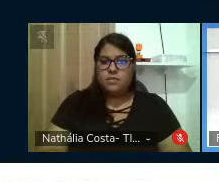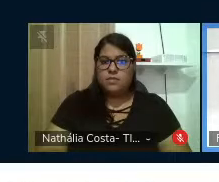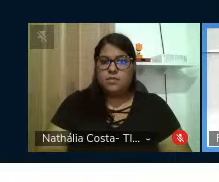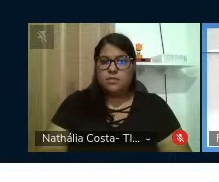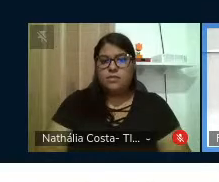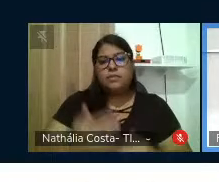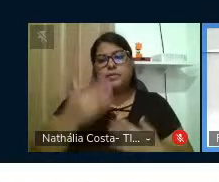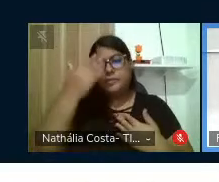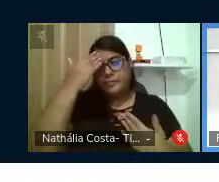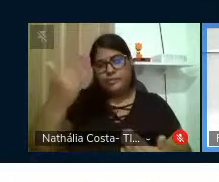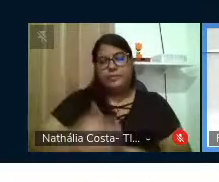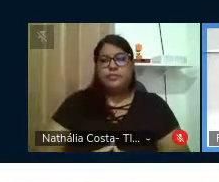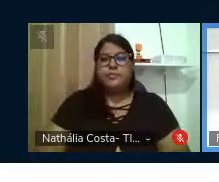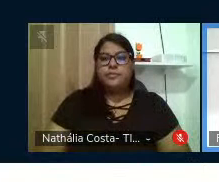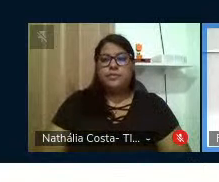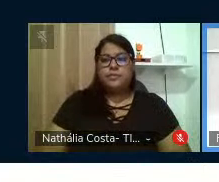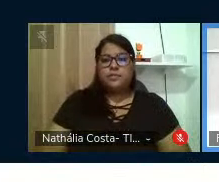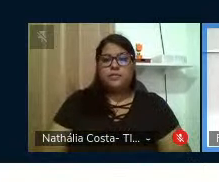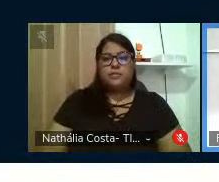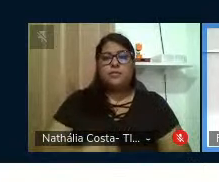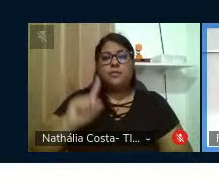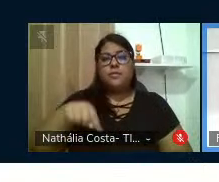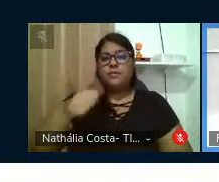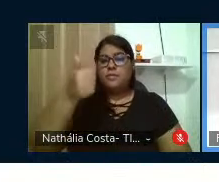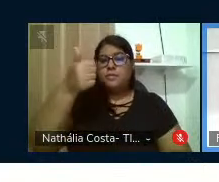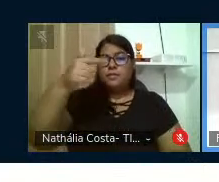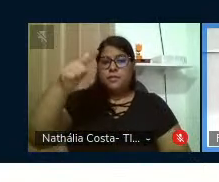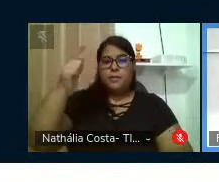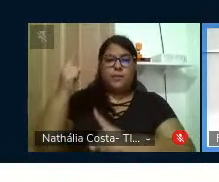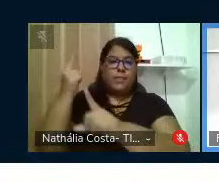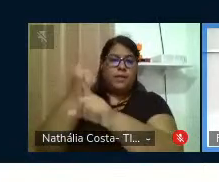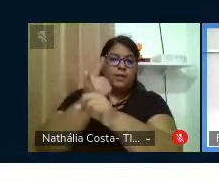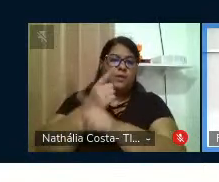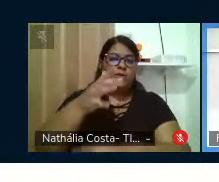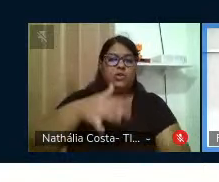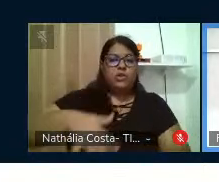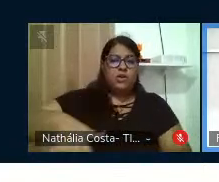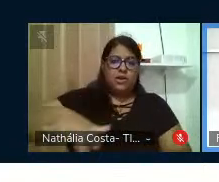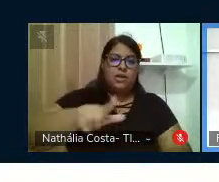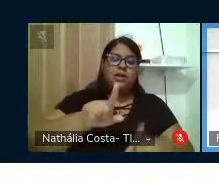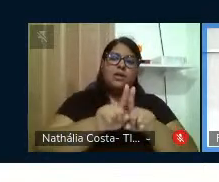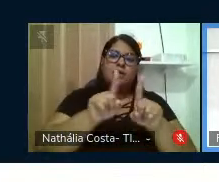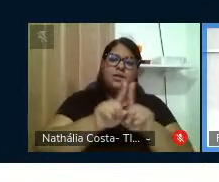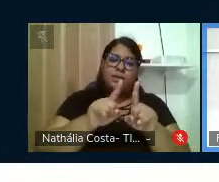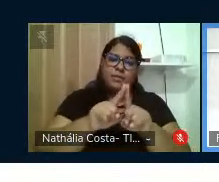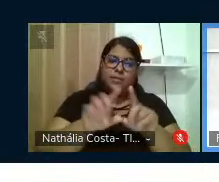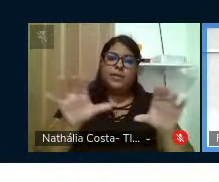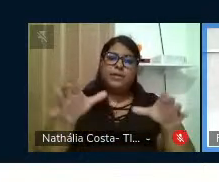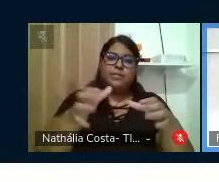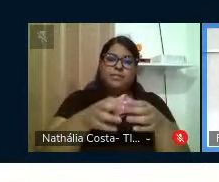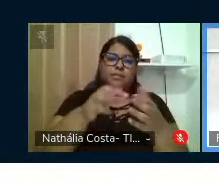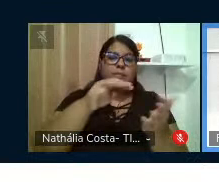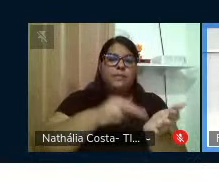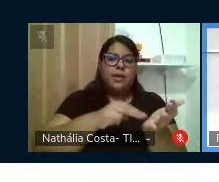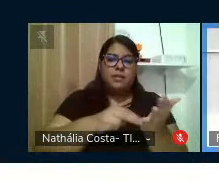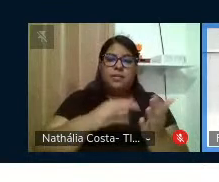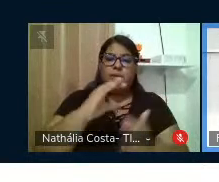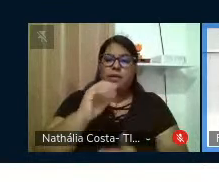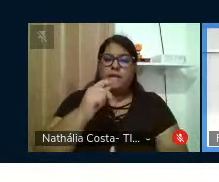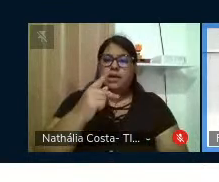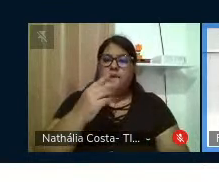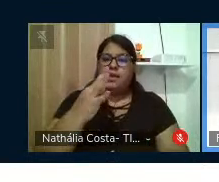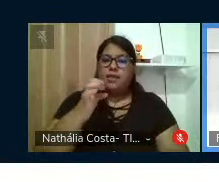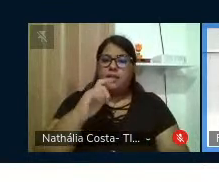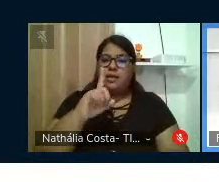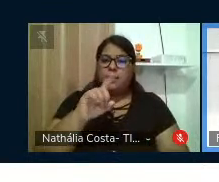Obrigado. Então, ao todo, foram 17 encontros gerais, além dos encontros entre os membros da cátedra e do grupo do Rio Capivaribe.